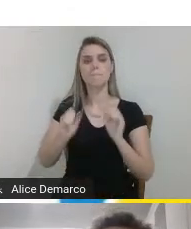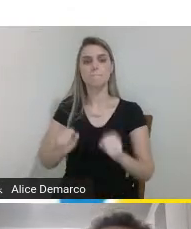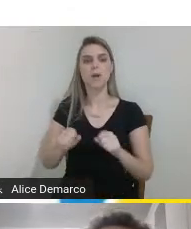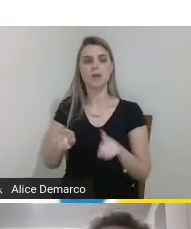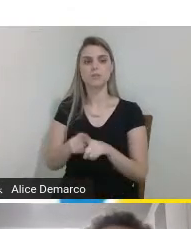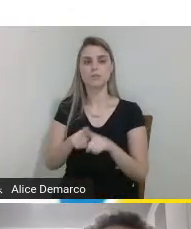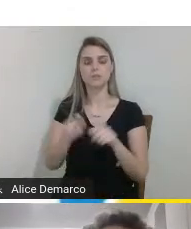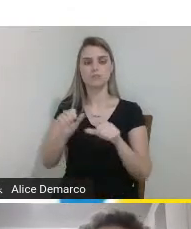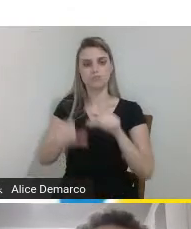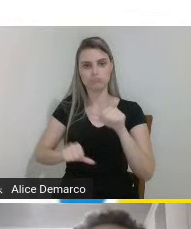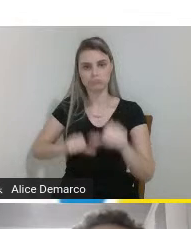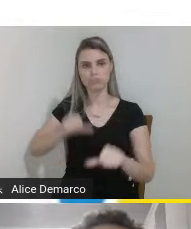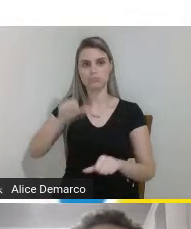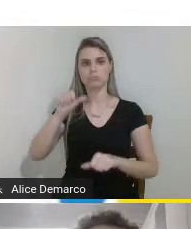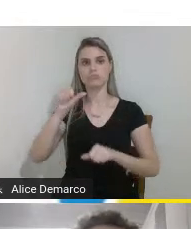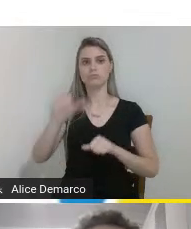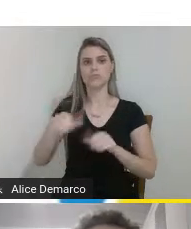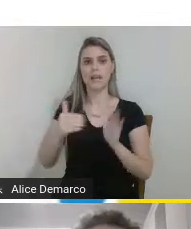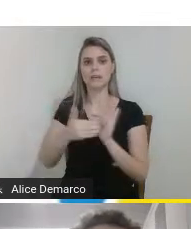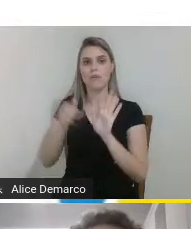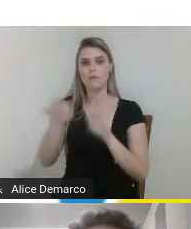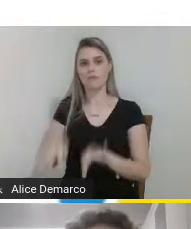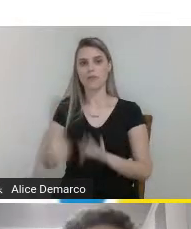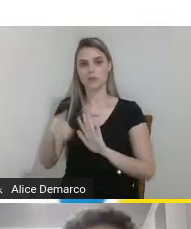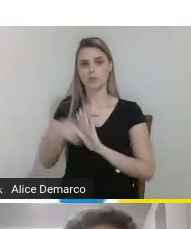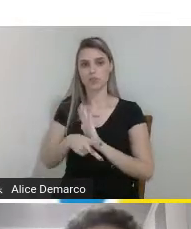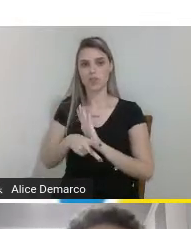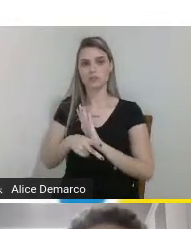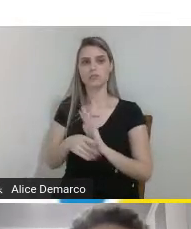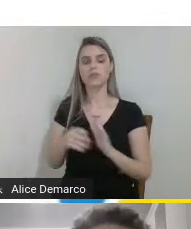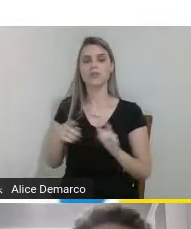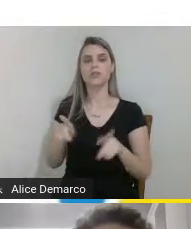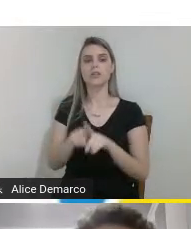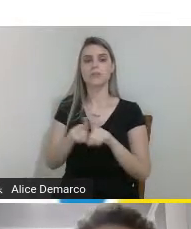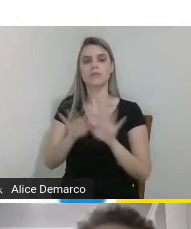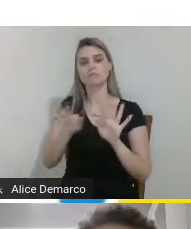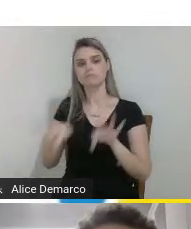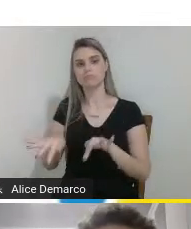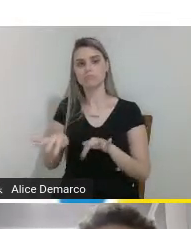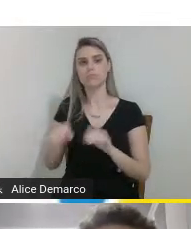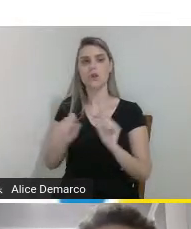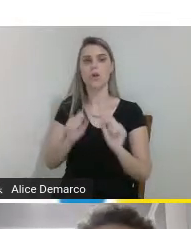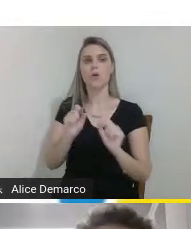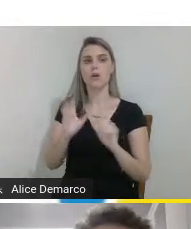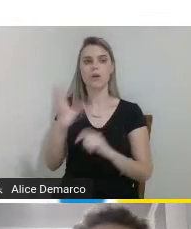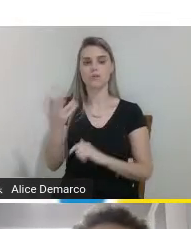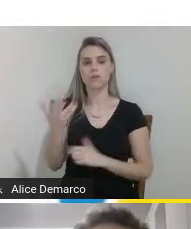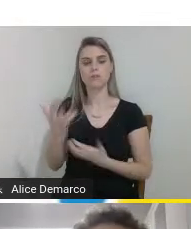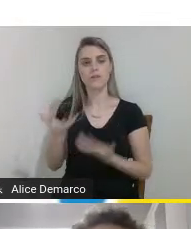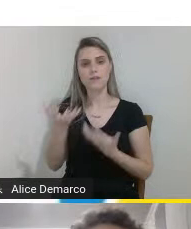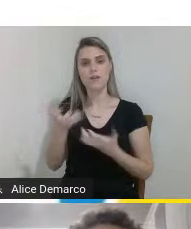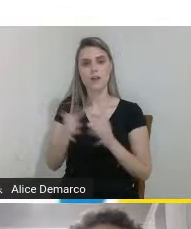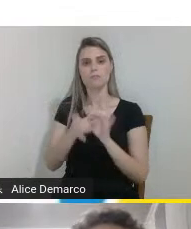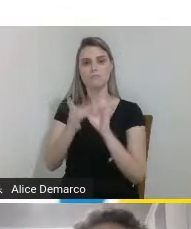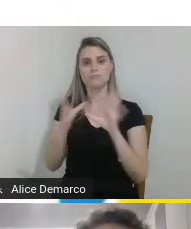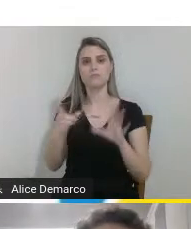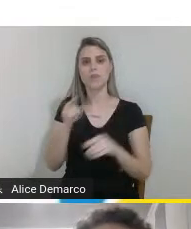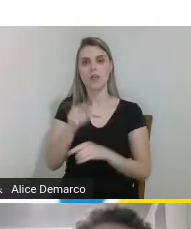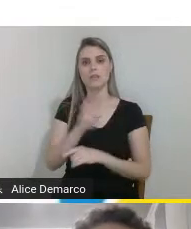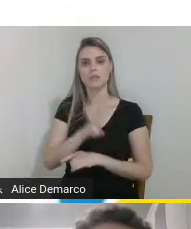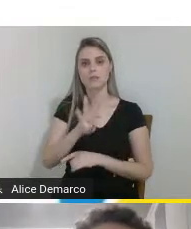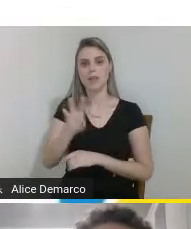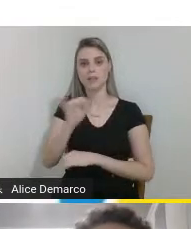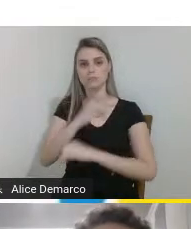mudanças até o fim do projeto e após a finalização a gente pretende estar disponibilizando esse site na